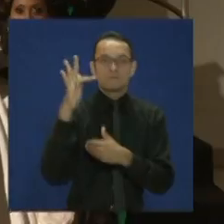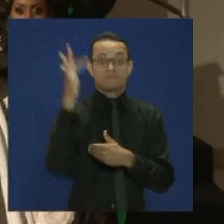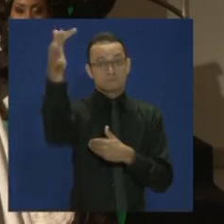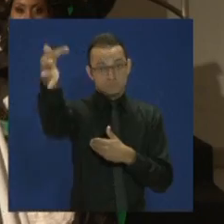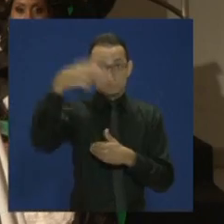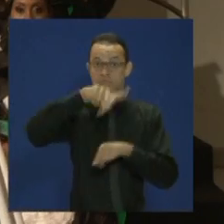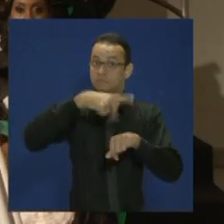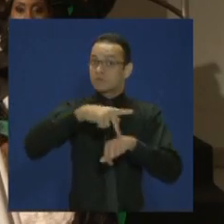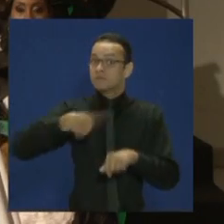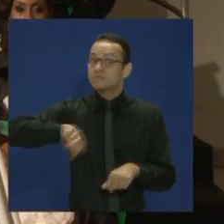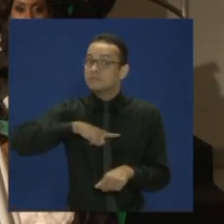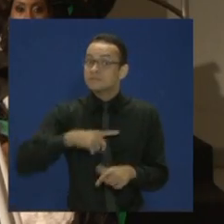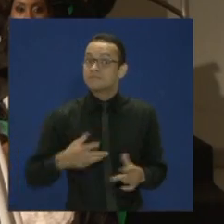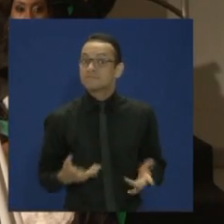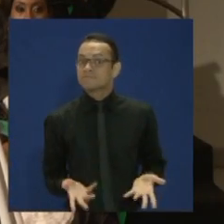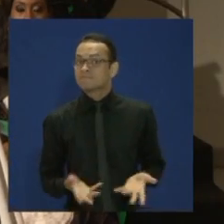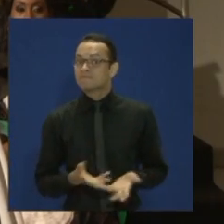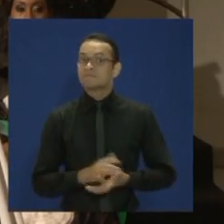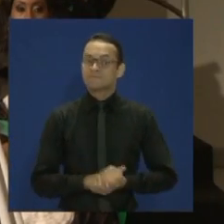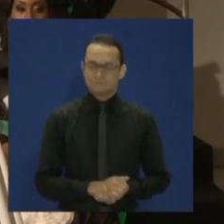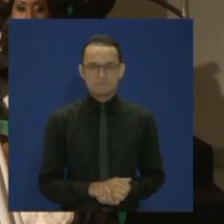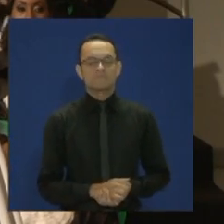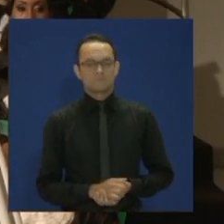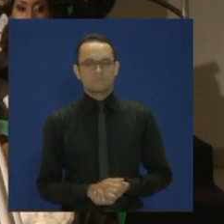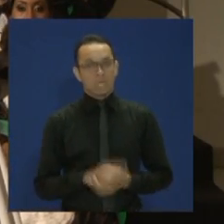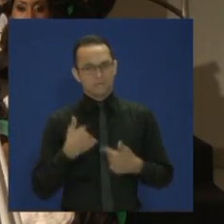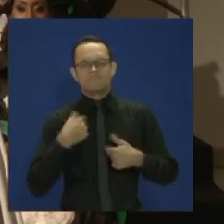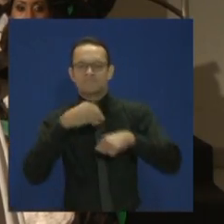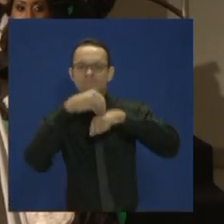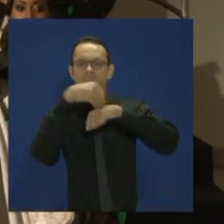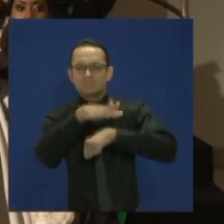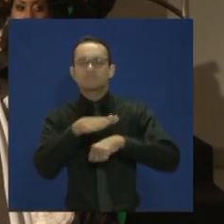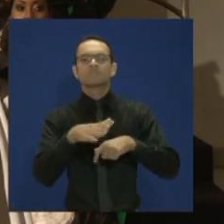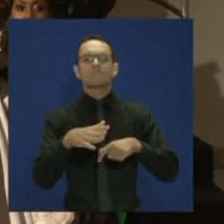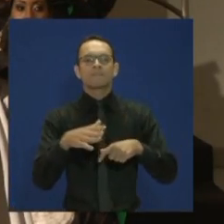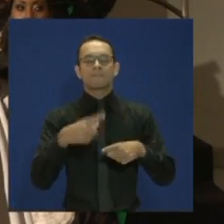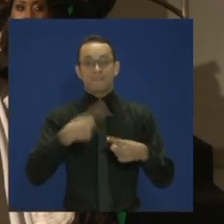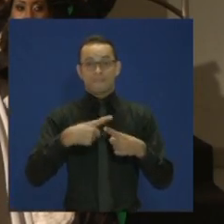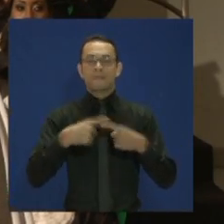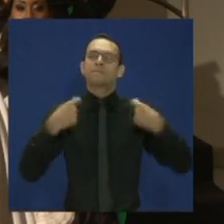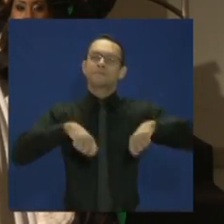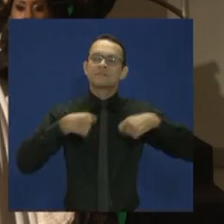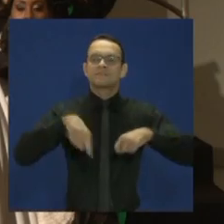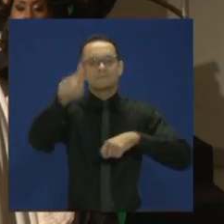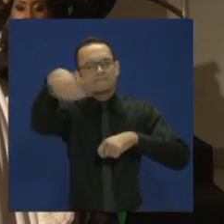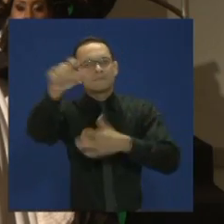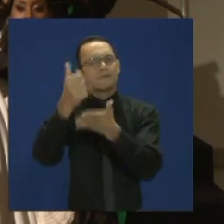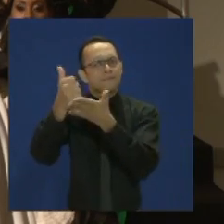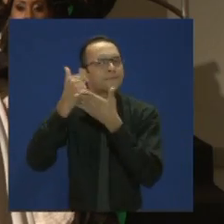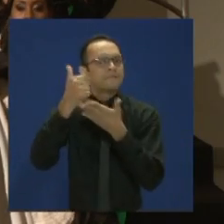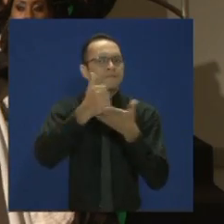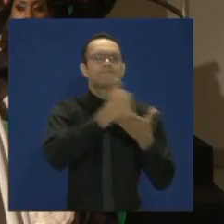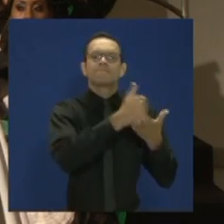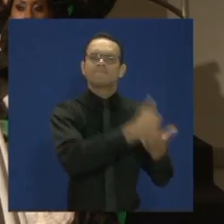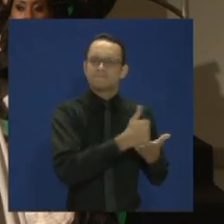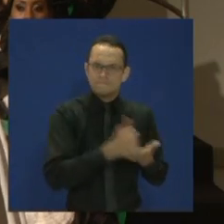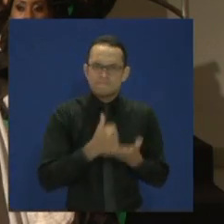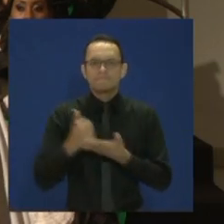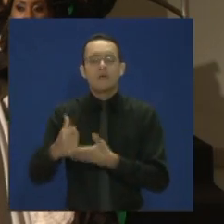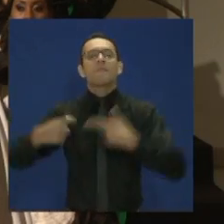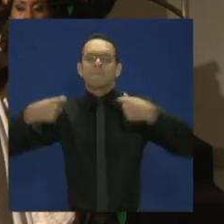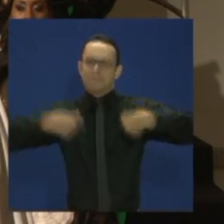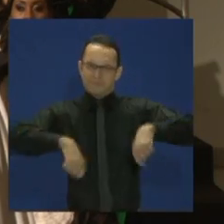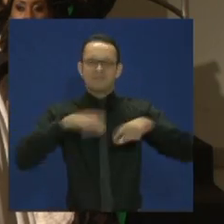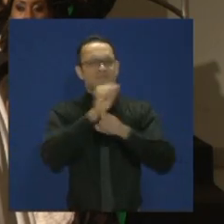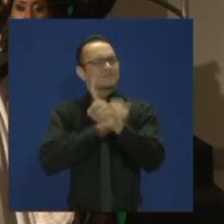Digo isso porque precisamos contar com o apoio de todos, da sociedade, de todos vocês